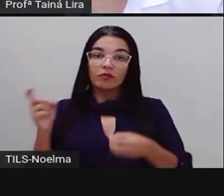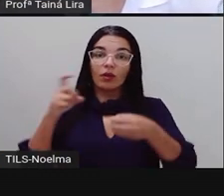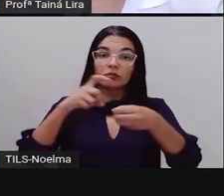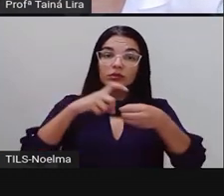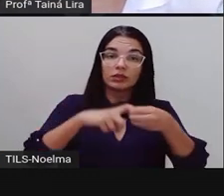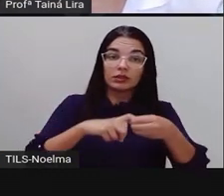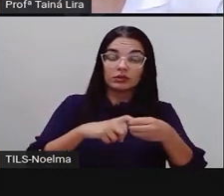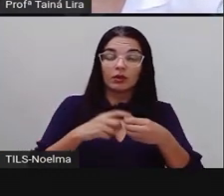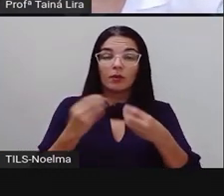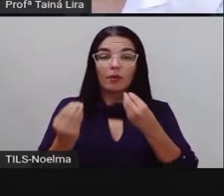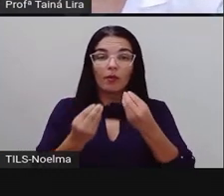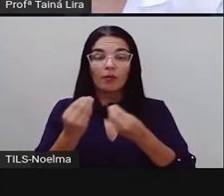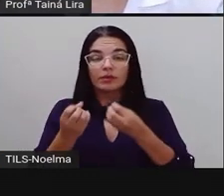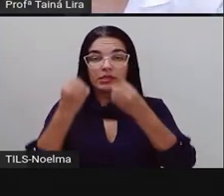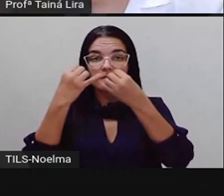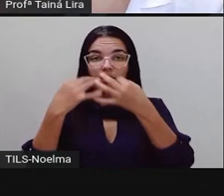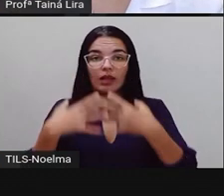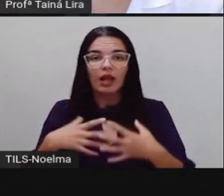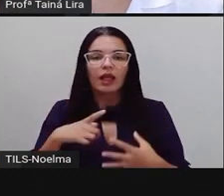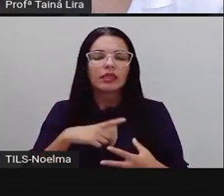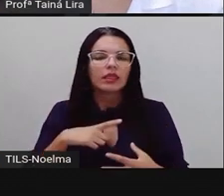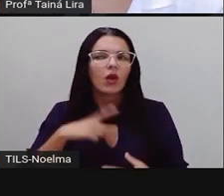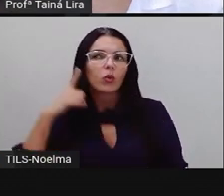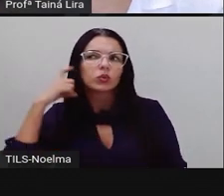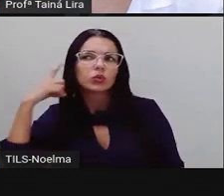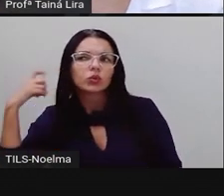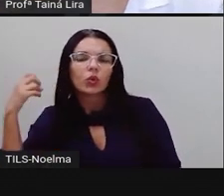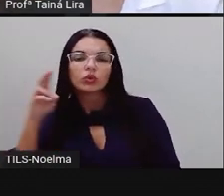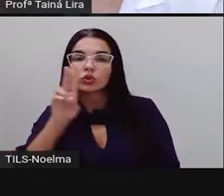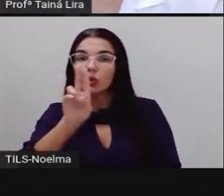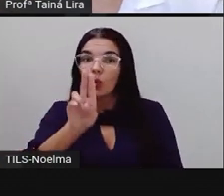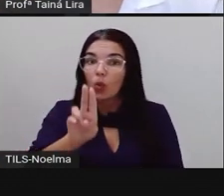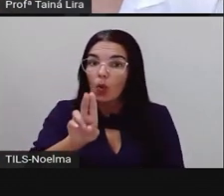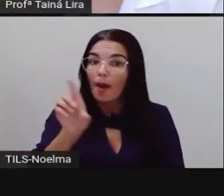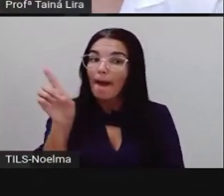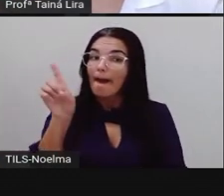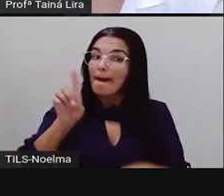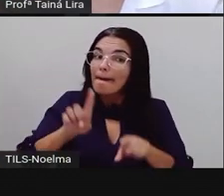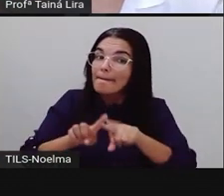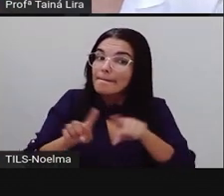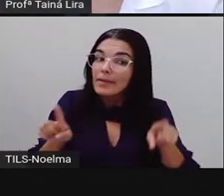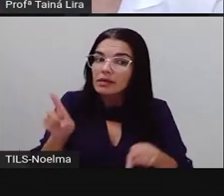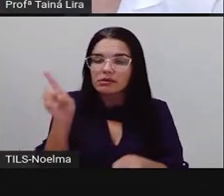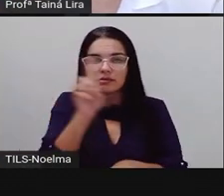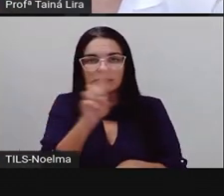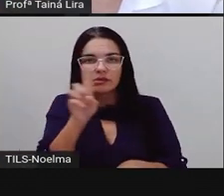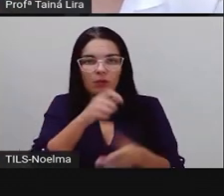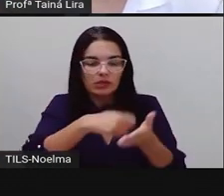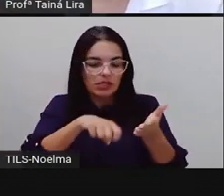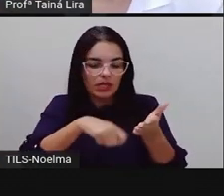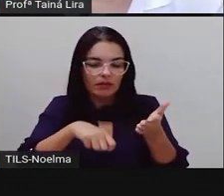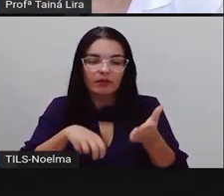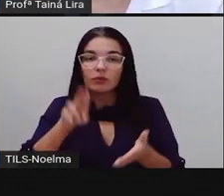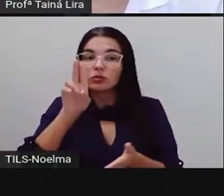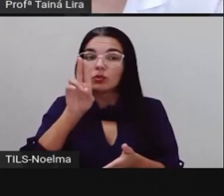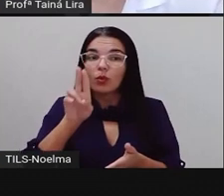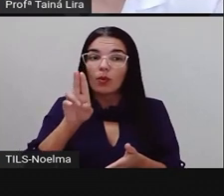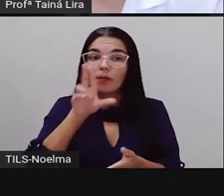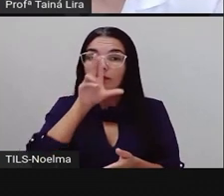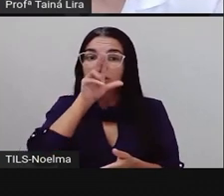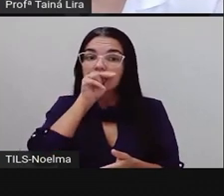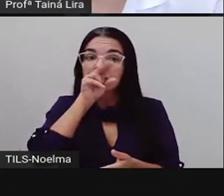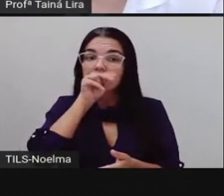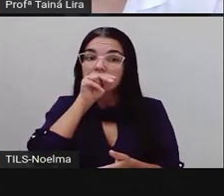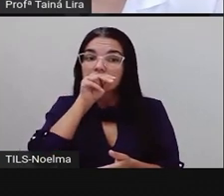o som de U, mas que não escrevemos com U, nós escrevemos com O. Pato.